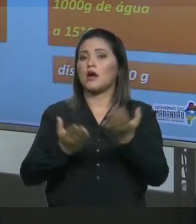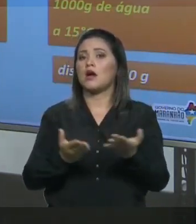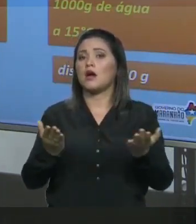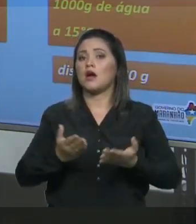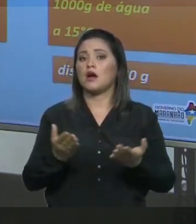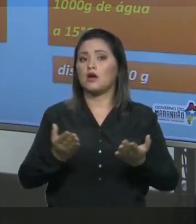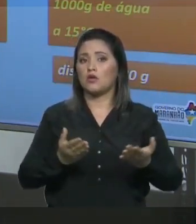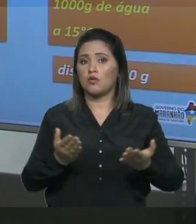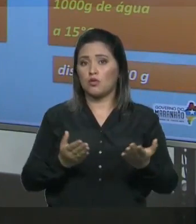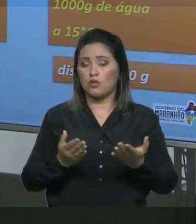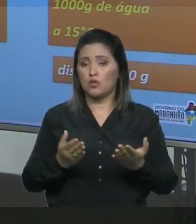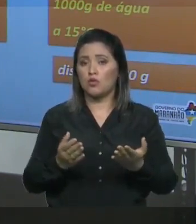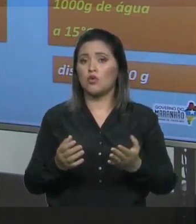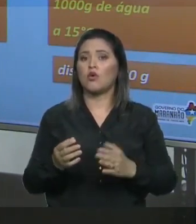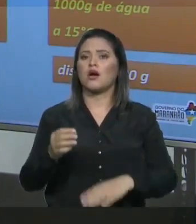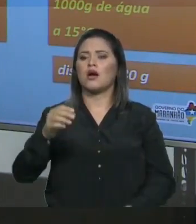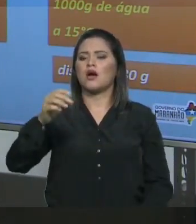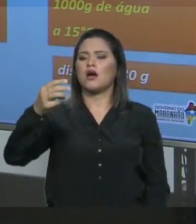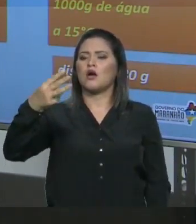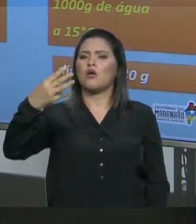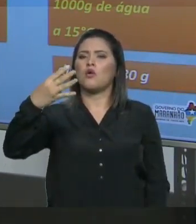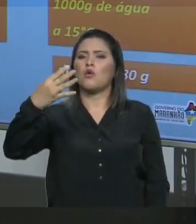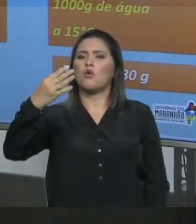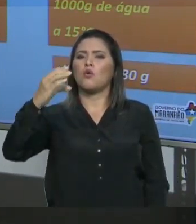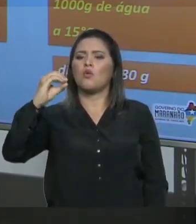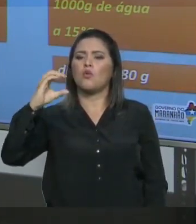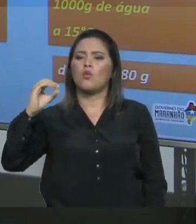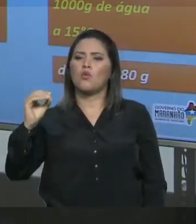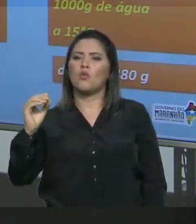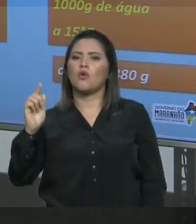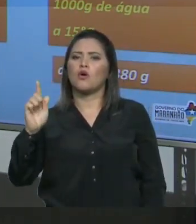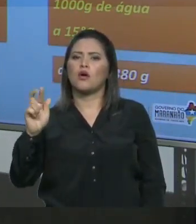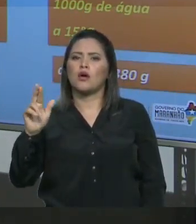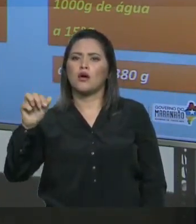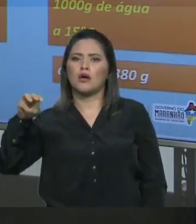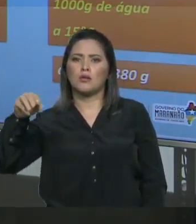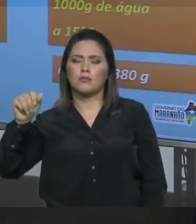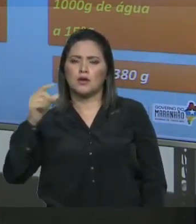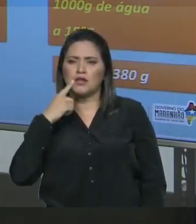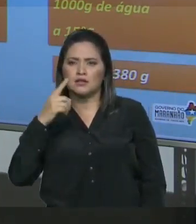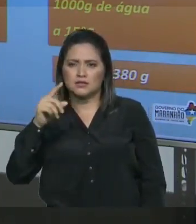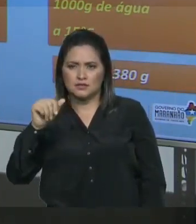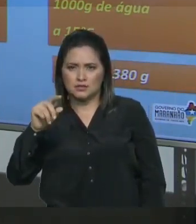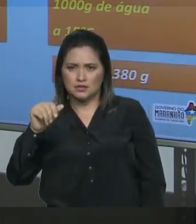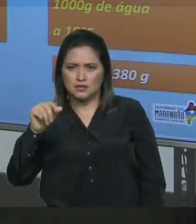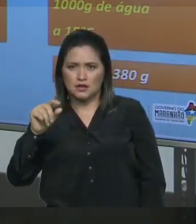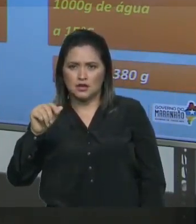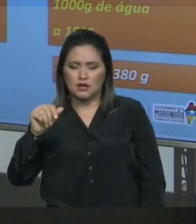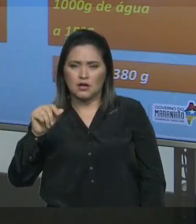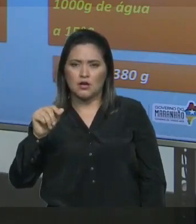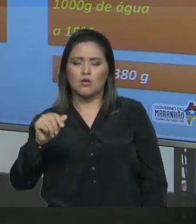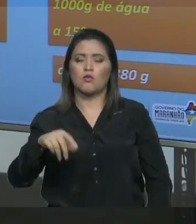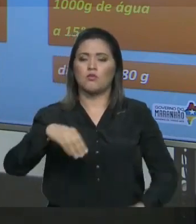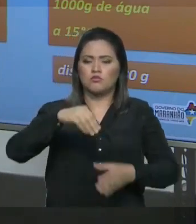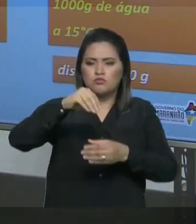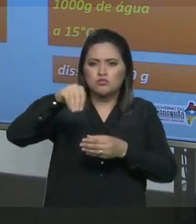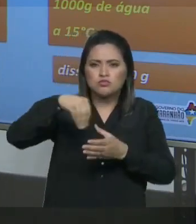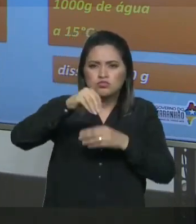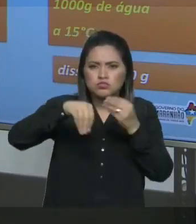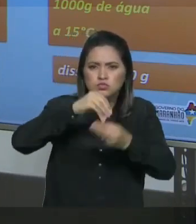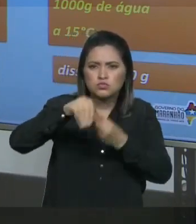colocar 380 gramas, eu coloquei 400 gramas E quando eu coloquei 400 gramas de sal de cozinha